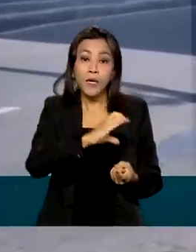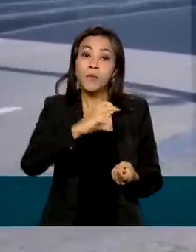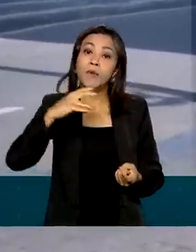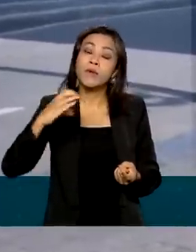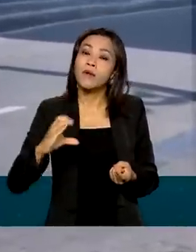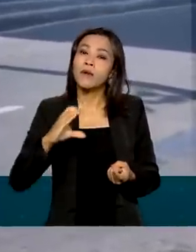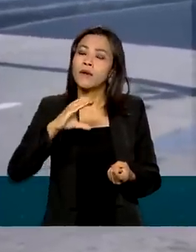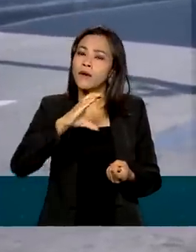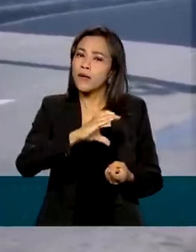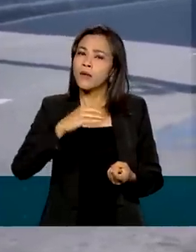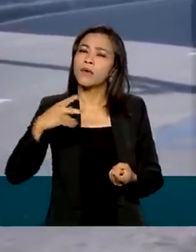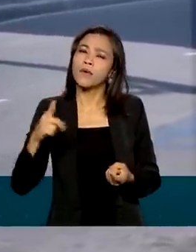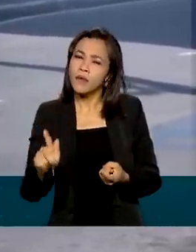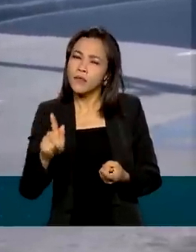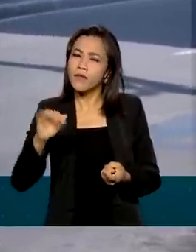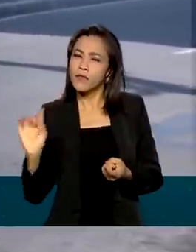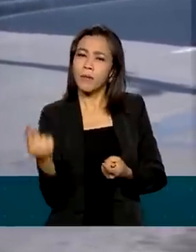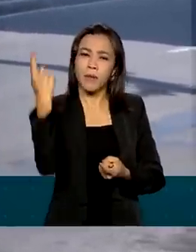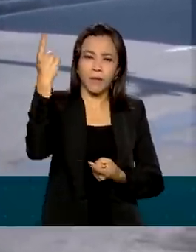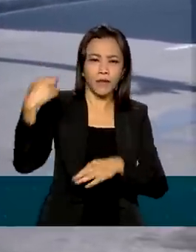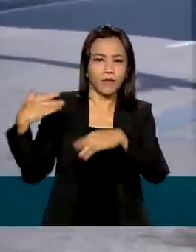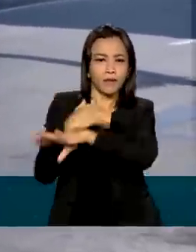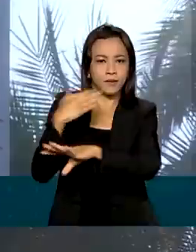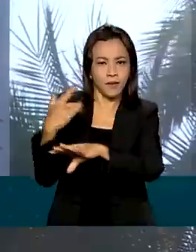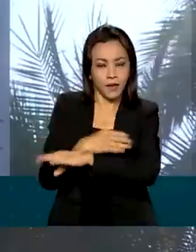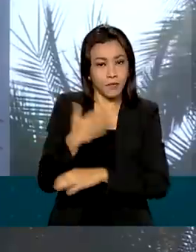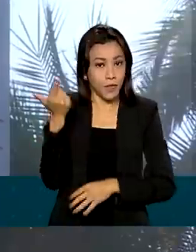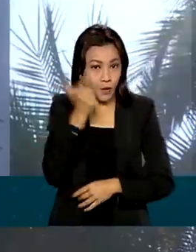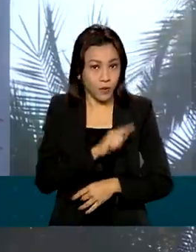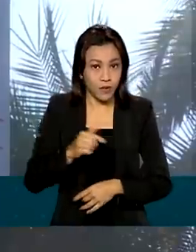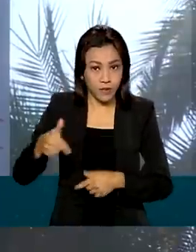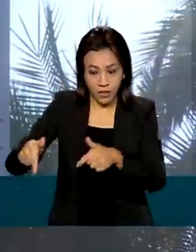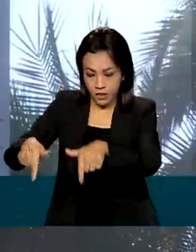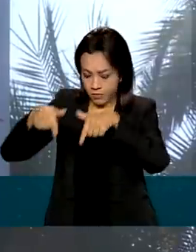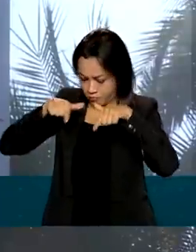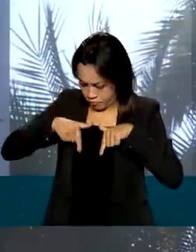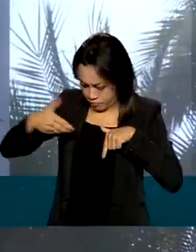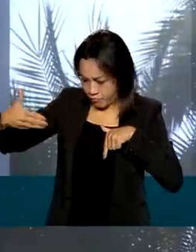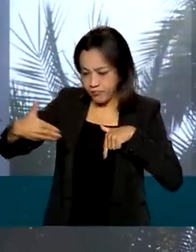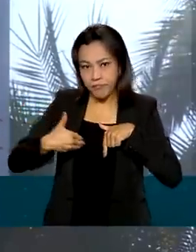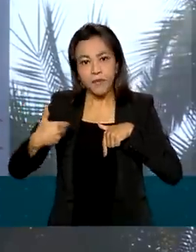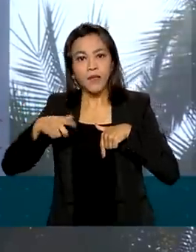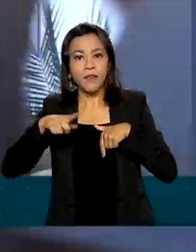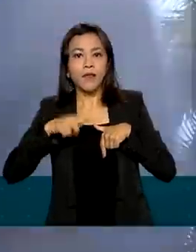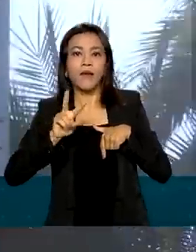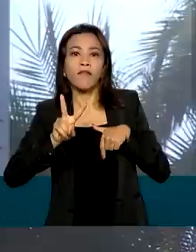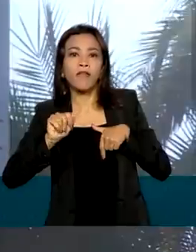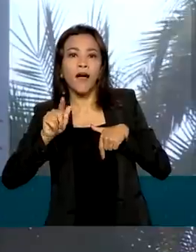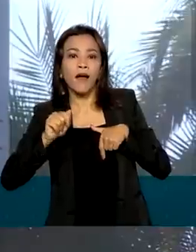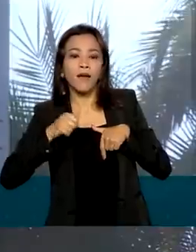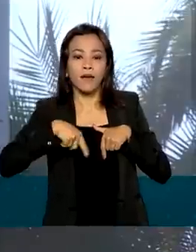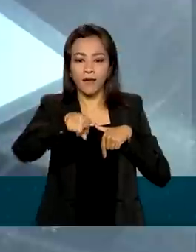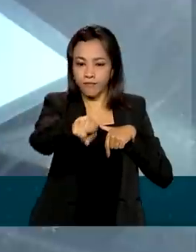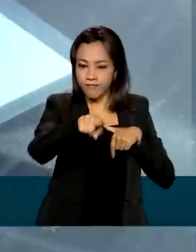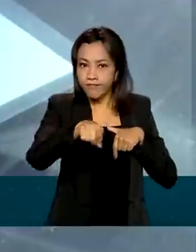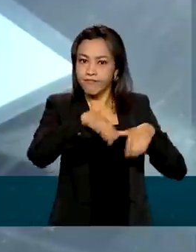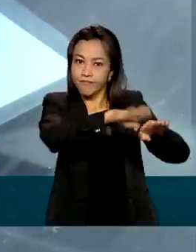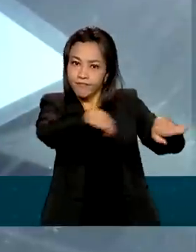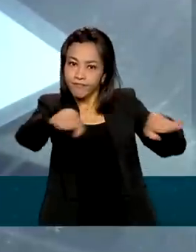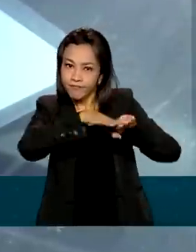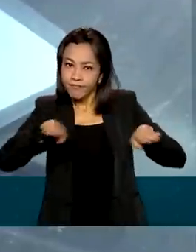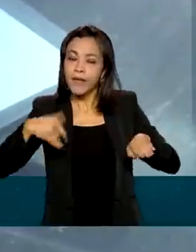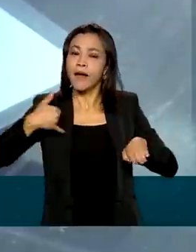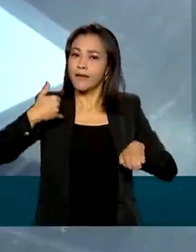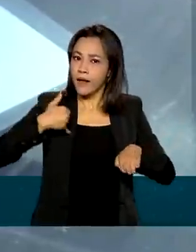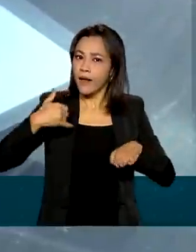a contar com um serviço. Para poder emitir a credencial e ter direito às vagas preferenciais, é preciso ter, no mínimo,